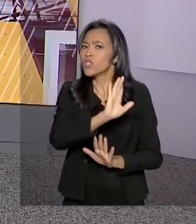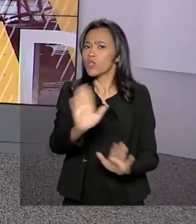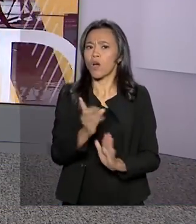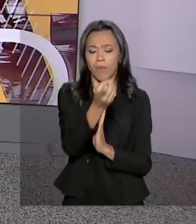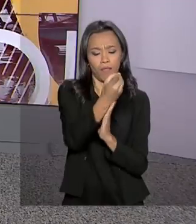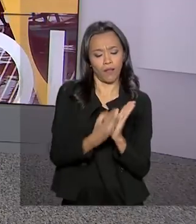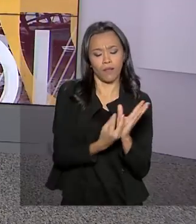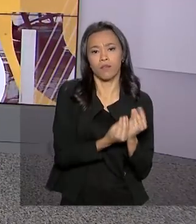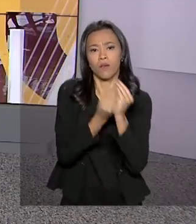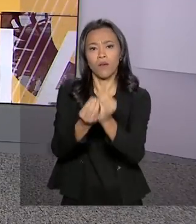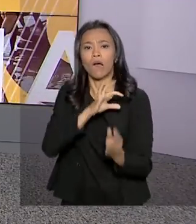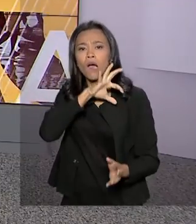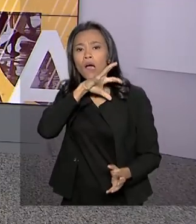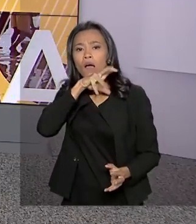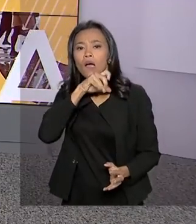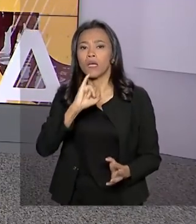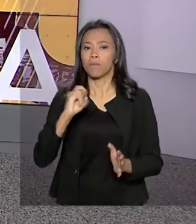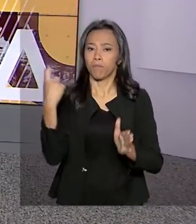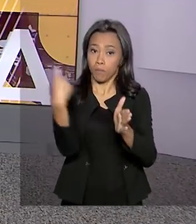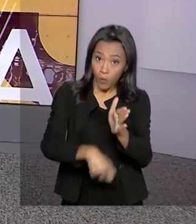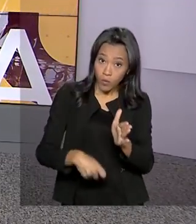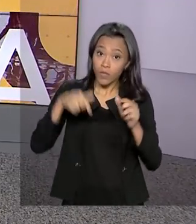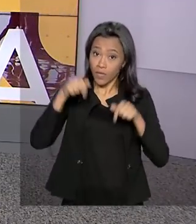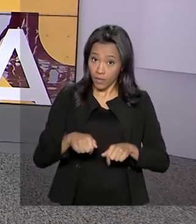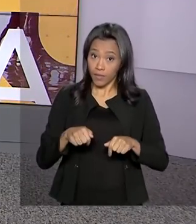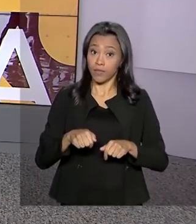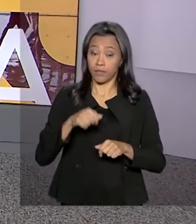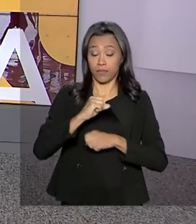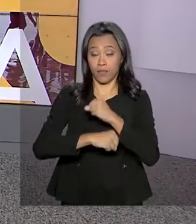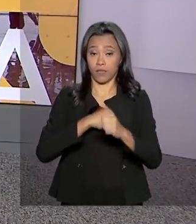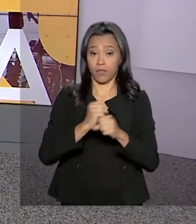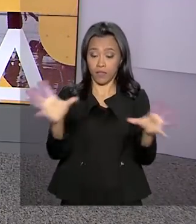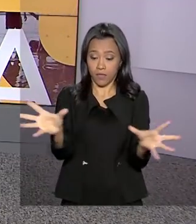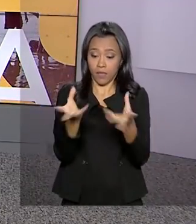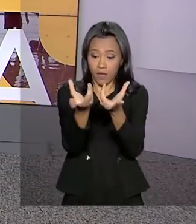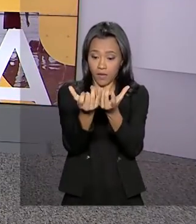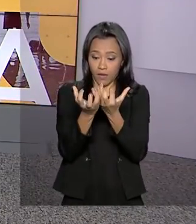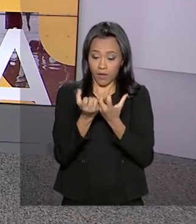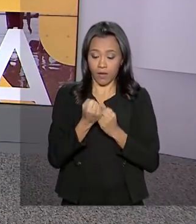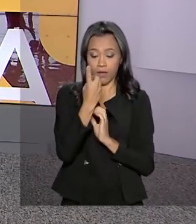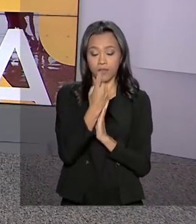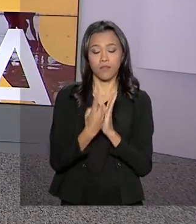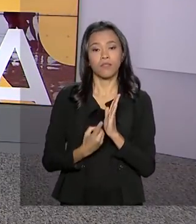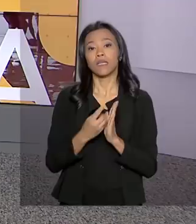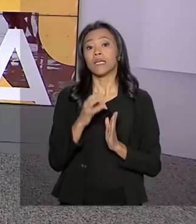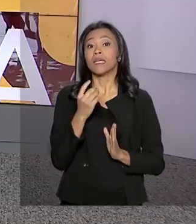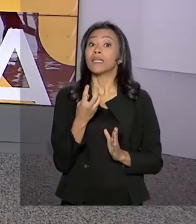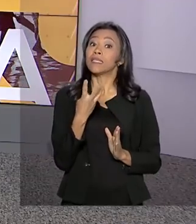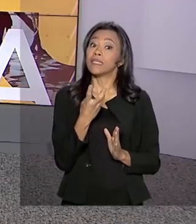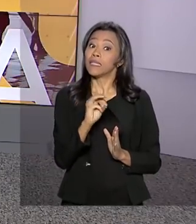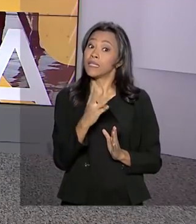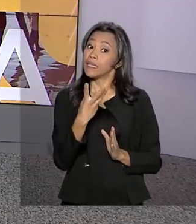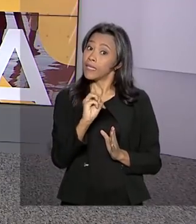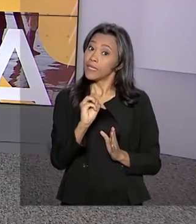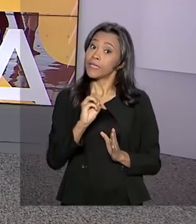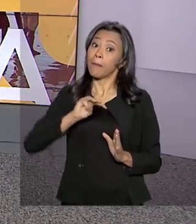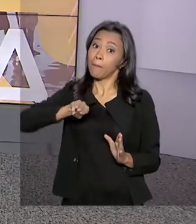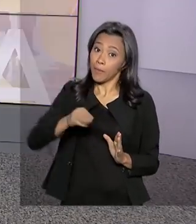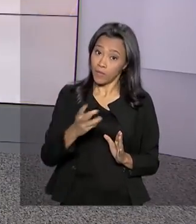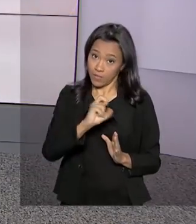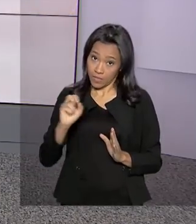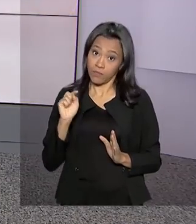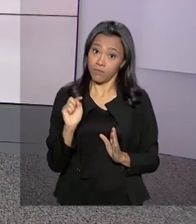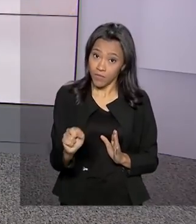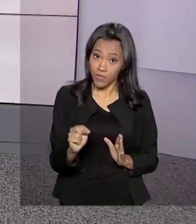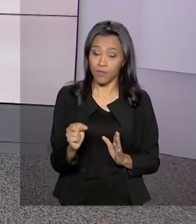do imposto de renda. Este ano, a Receita Federal espera receber 30 milhões e meio de declarações. A nossa repórter Luana Karen tem mais